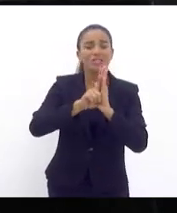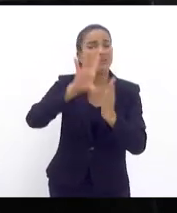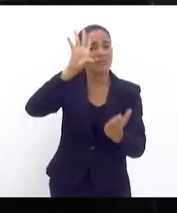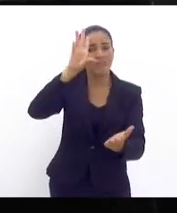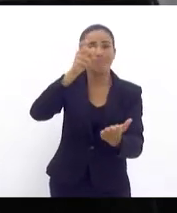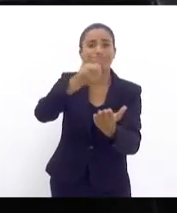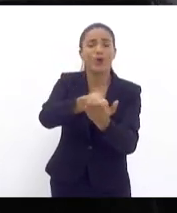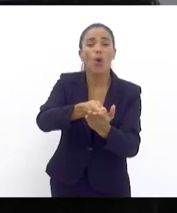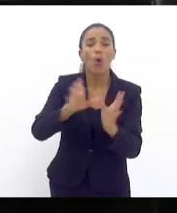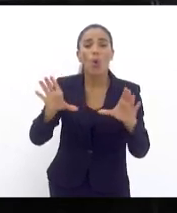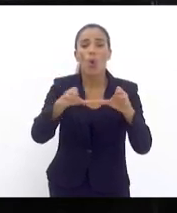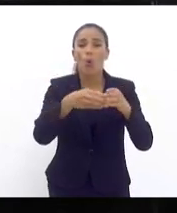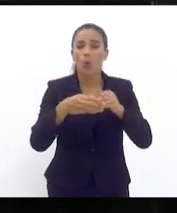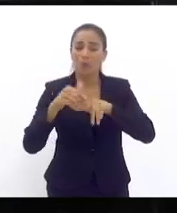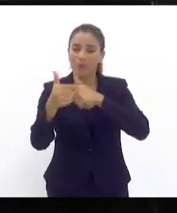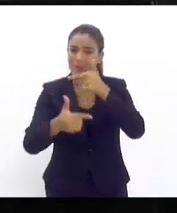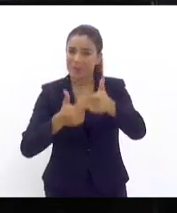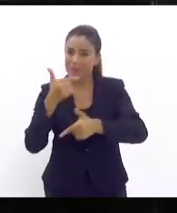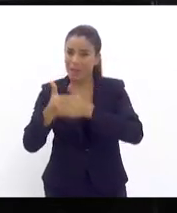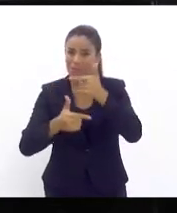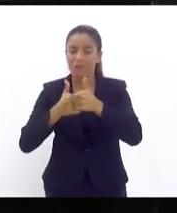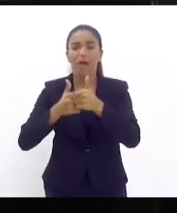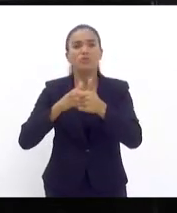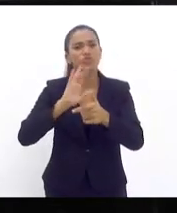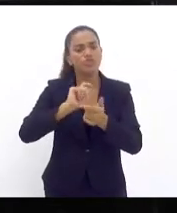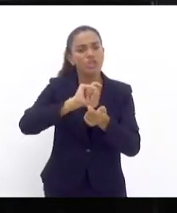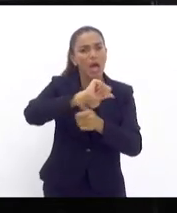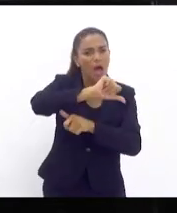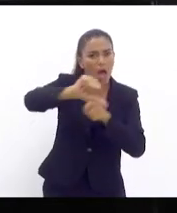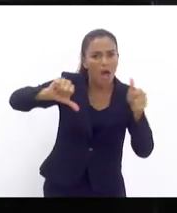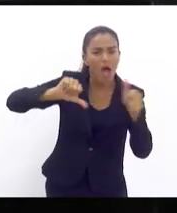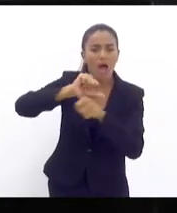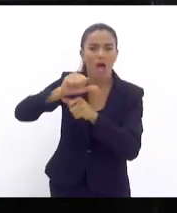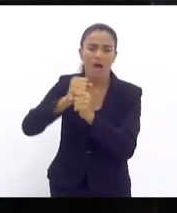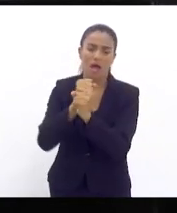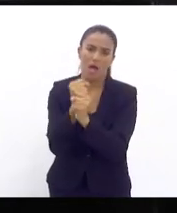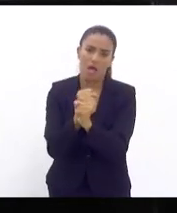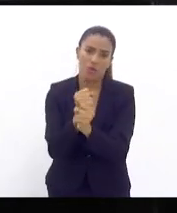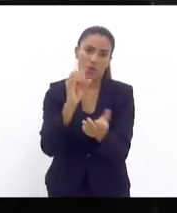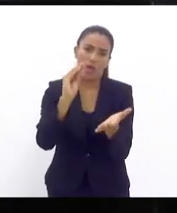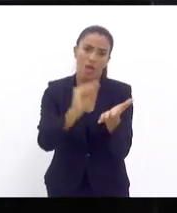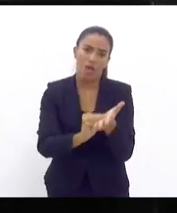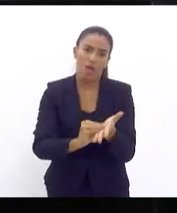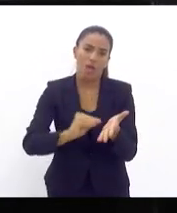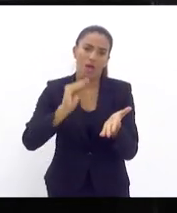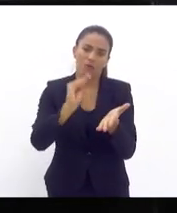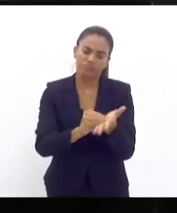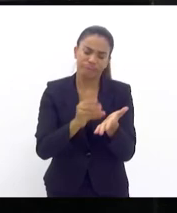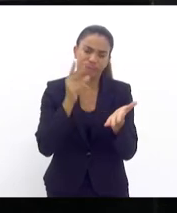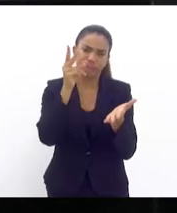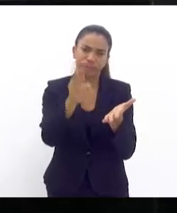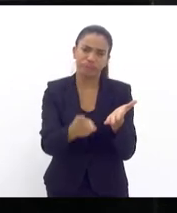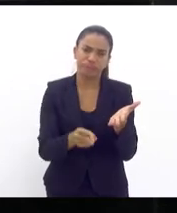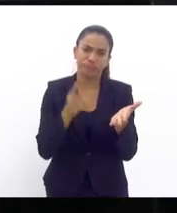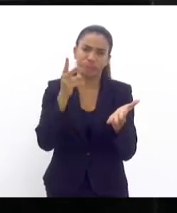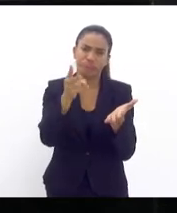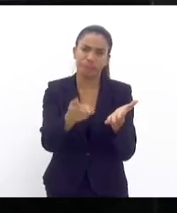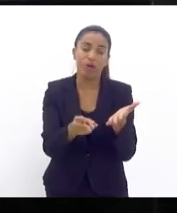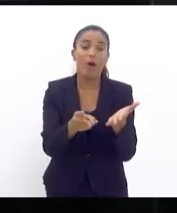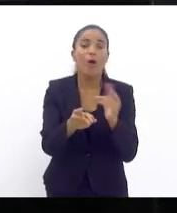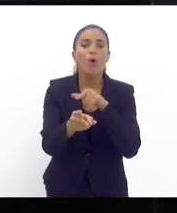trabalho, já virou o ano, o problema da carência continua, a insistência na